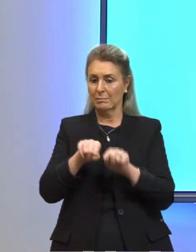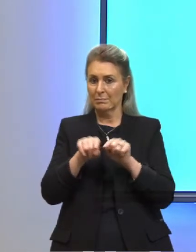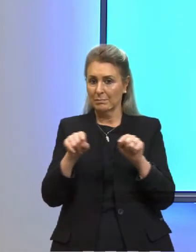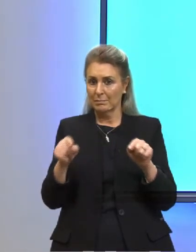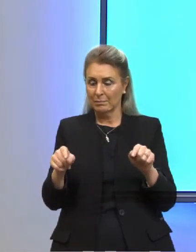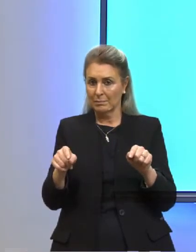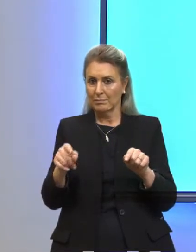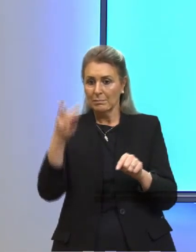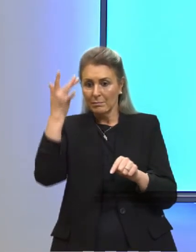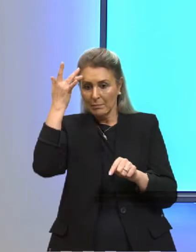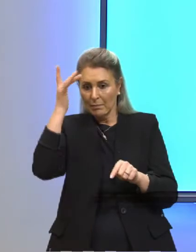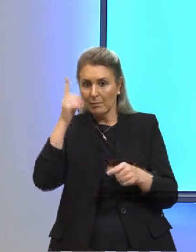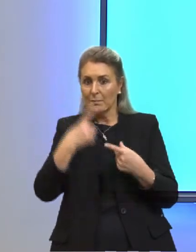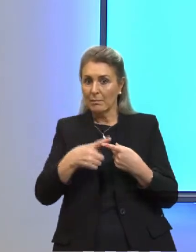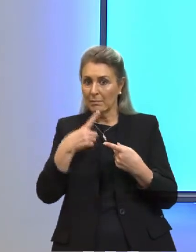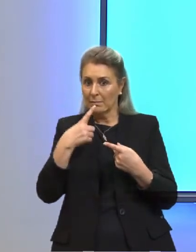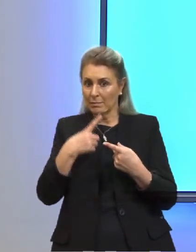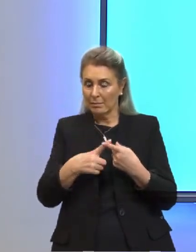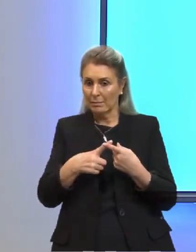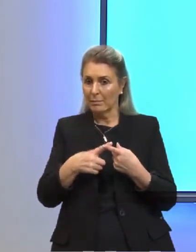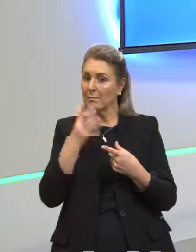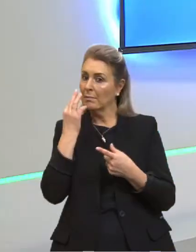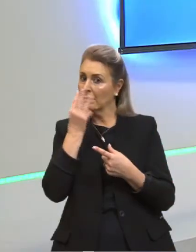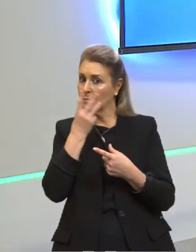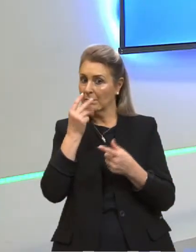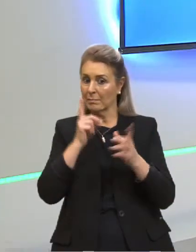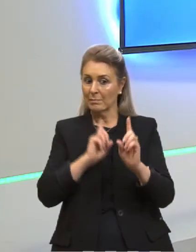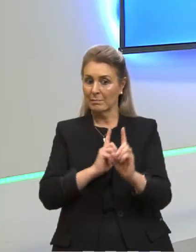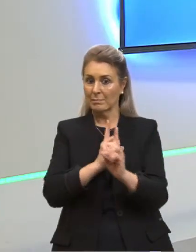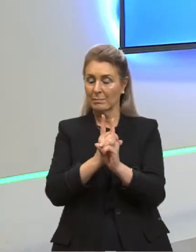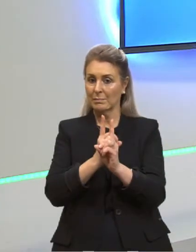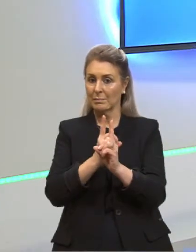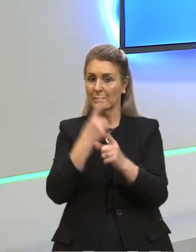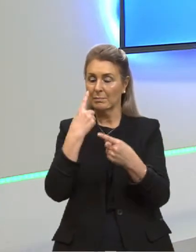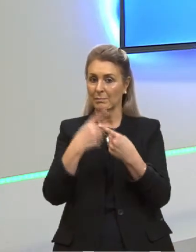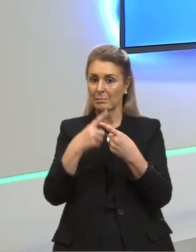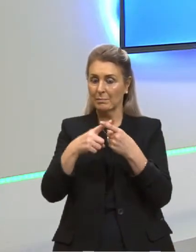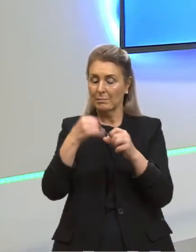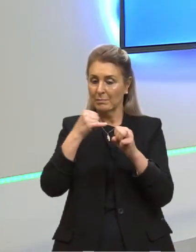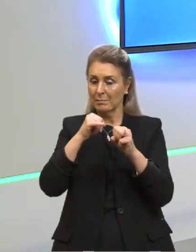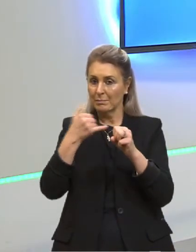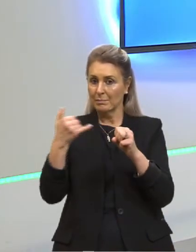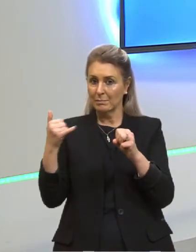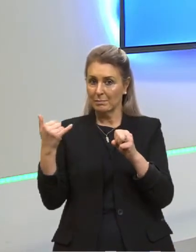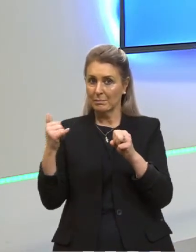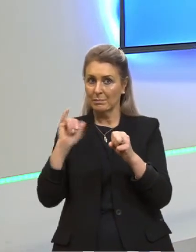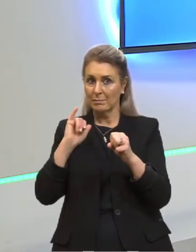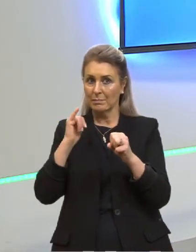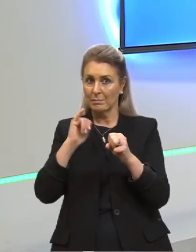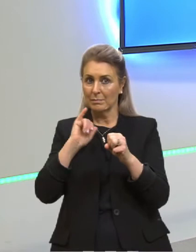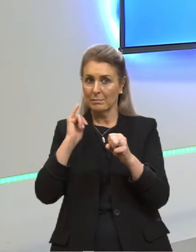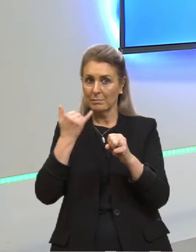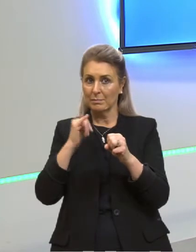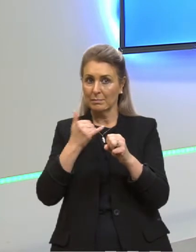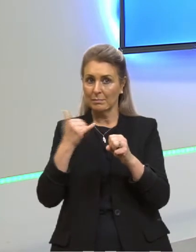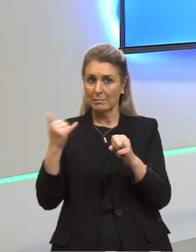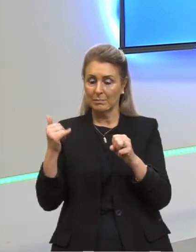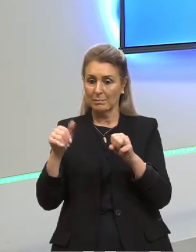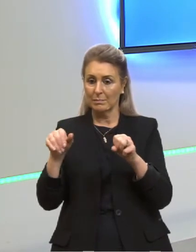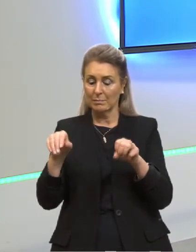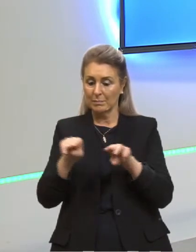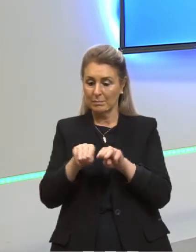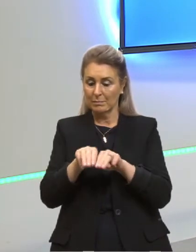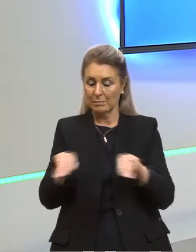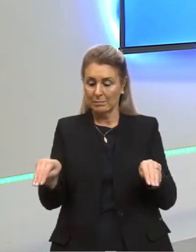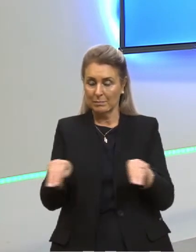ninguém sabia porquê, aí o Planck descobriu que é porque a energia, as ondas eletromagnéticas,